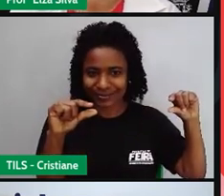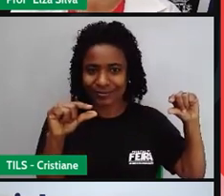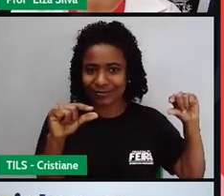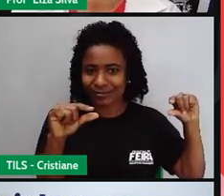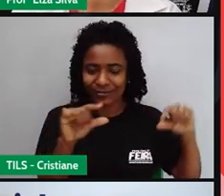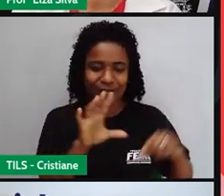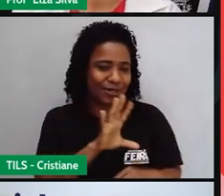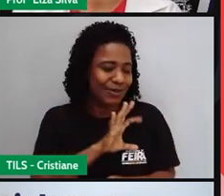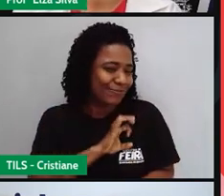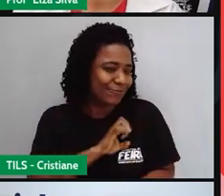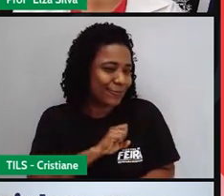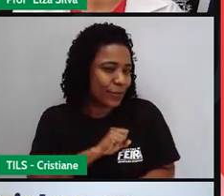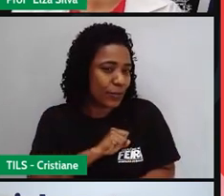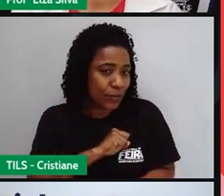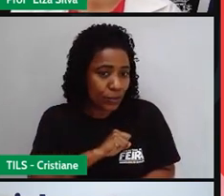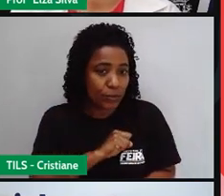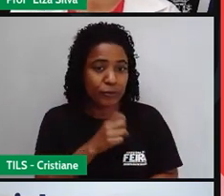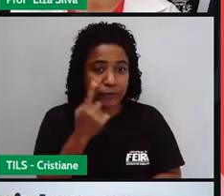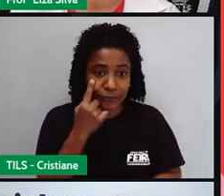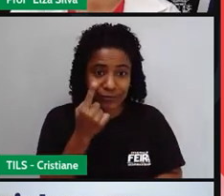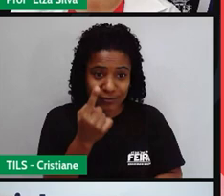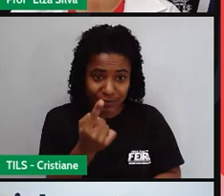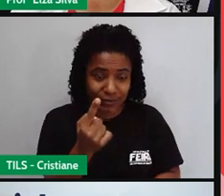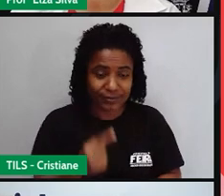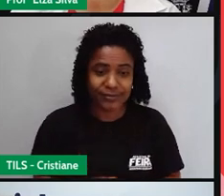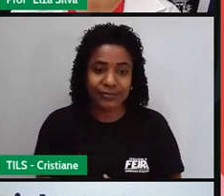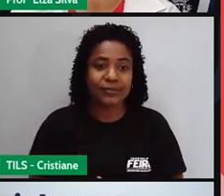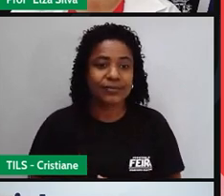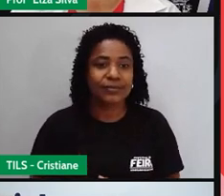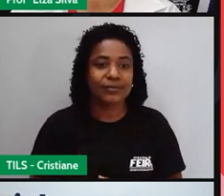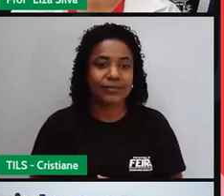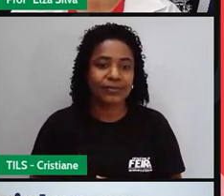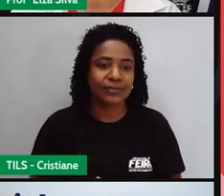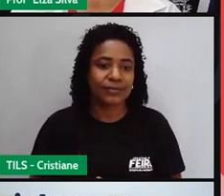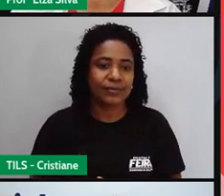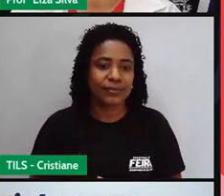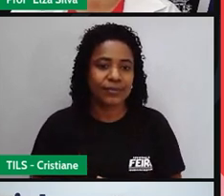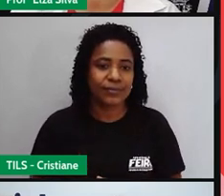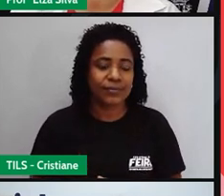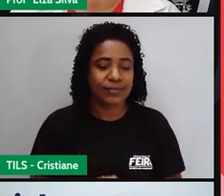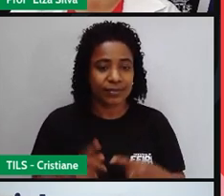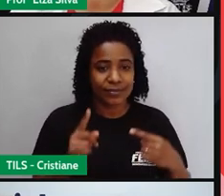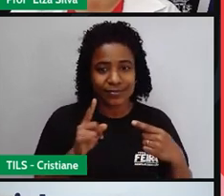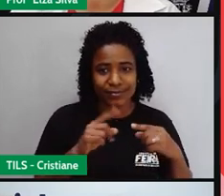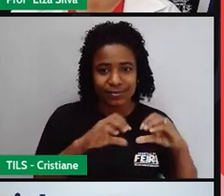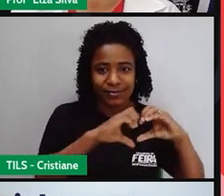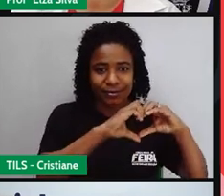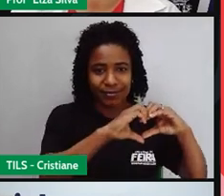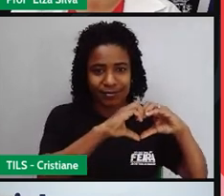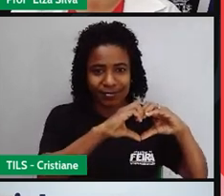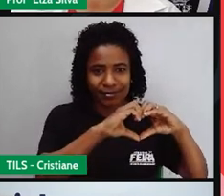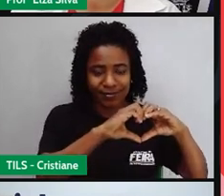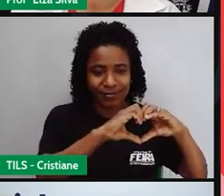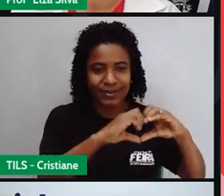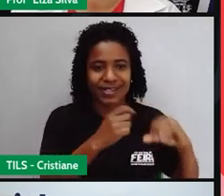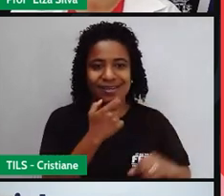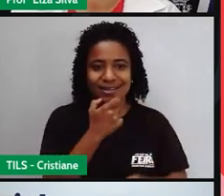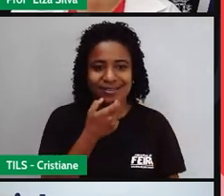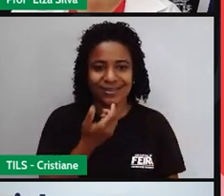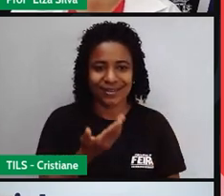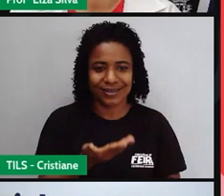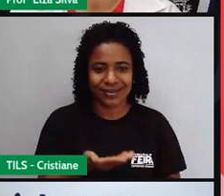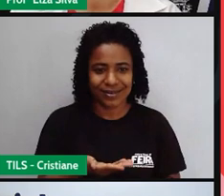romântica, né? The first one is, a primeira é You are the love of my life.